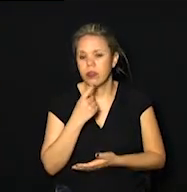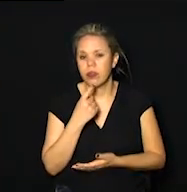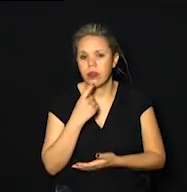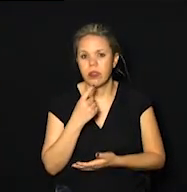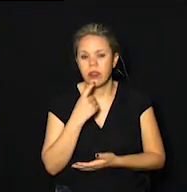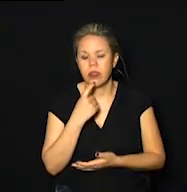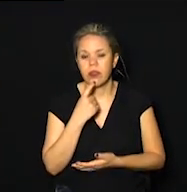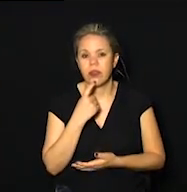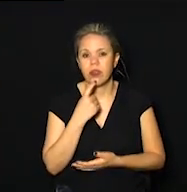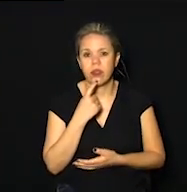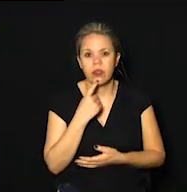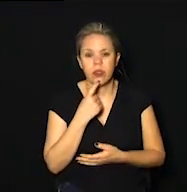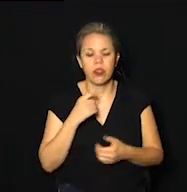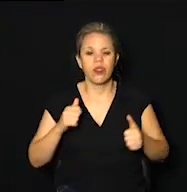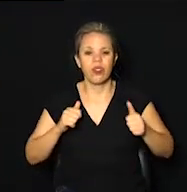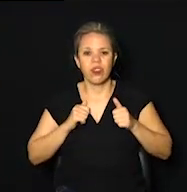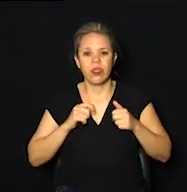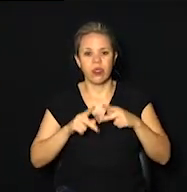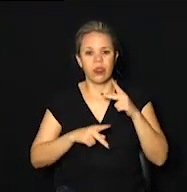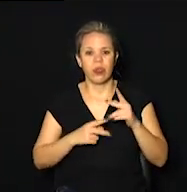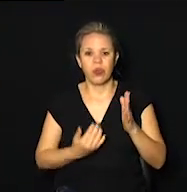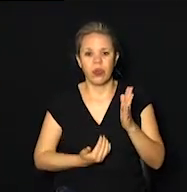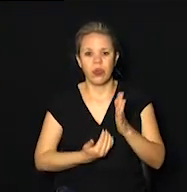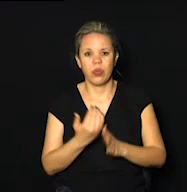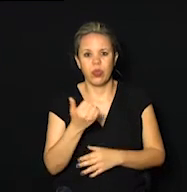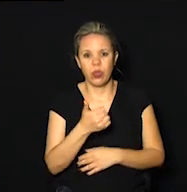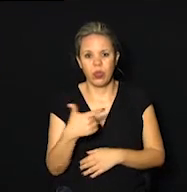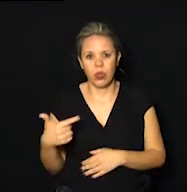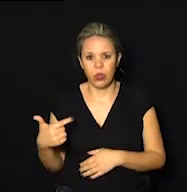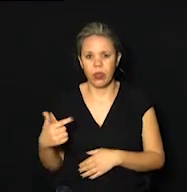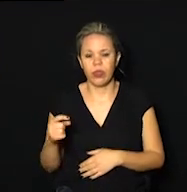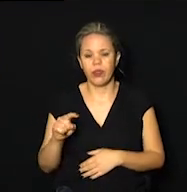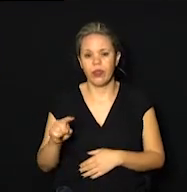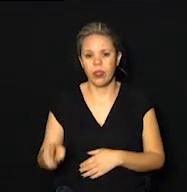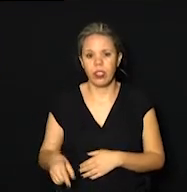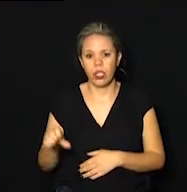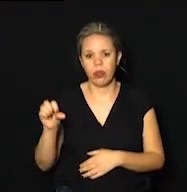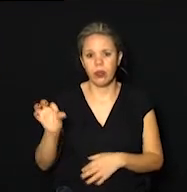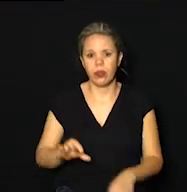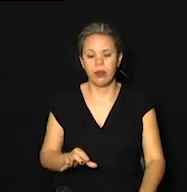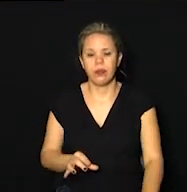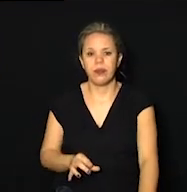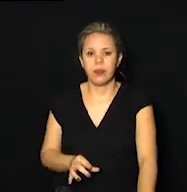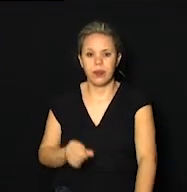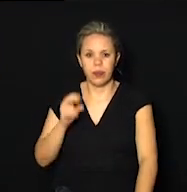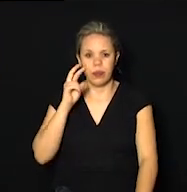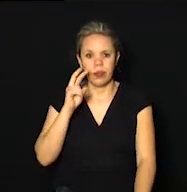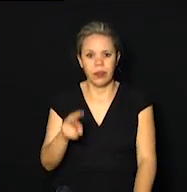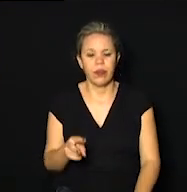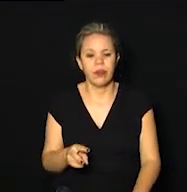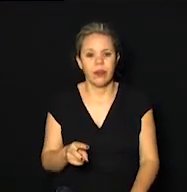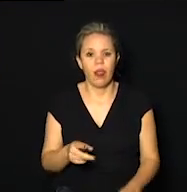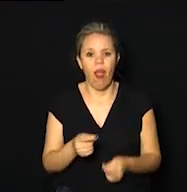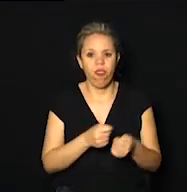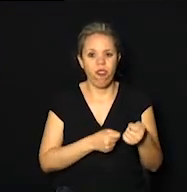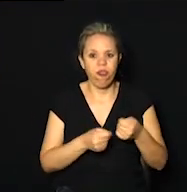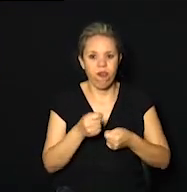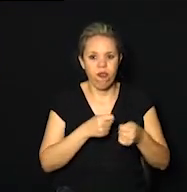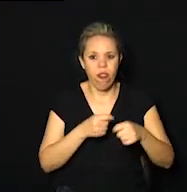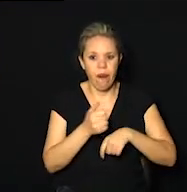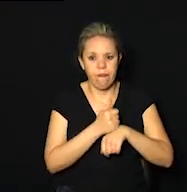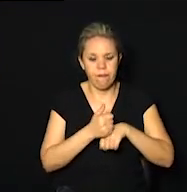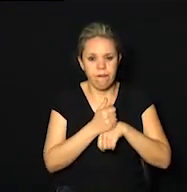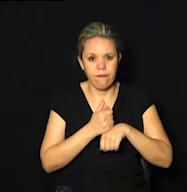que a taxa de desemprego ultrapasse os 12,9%. Vamos ver o que o economista da Associação